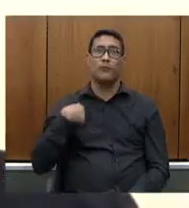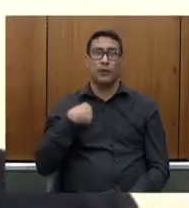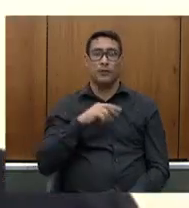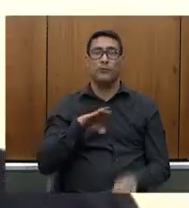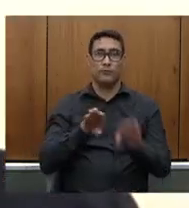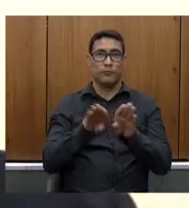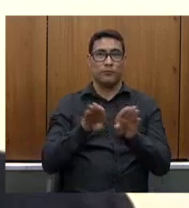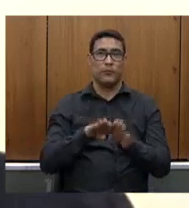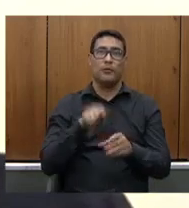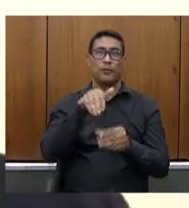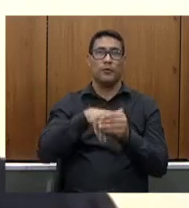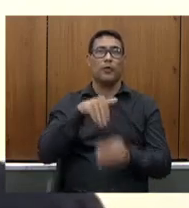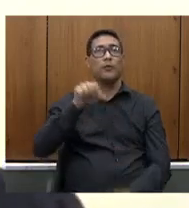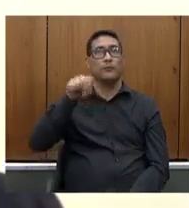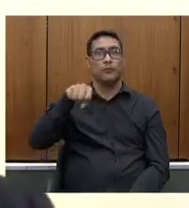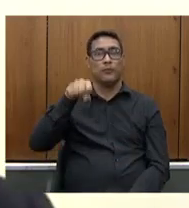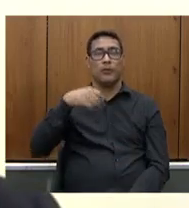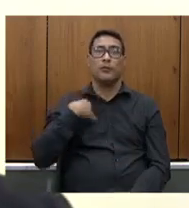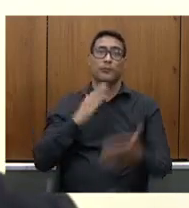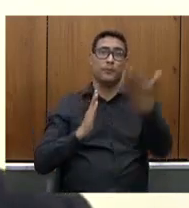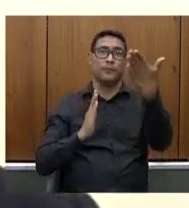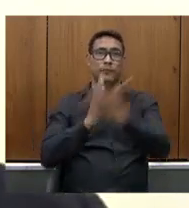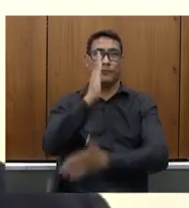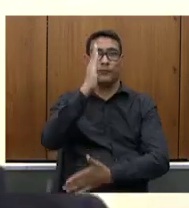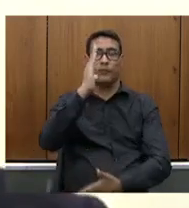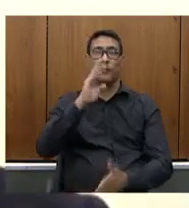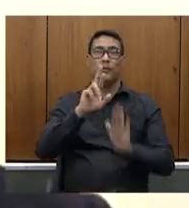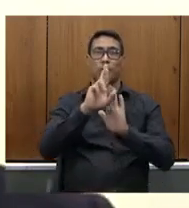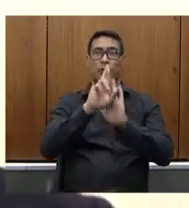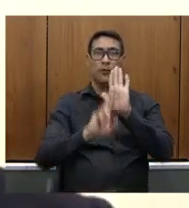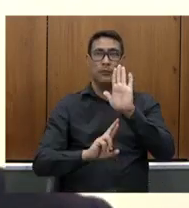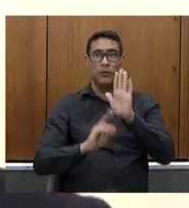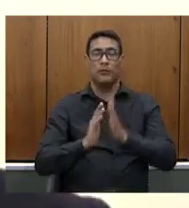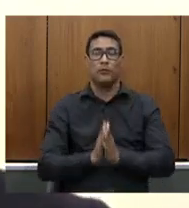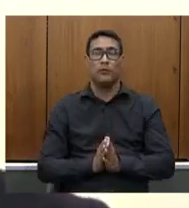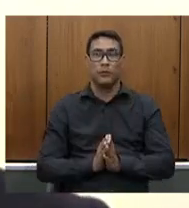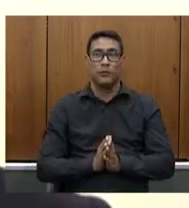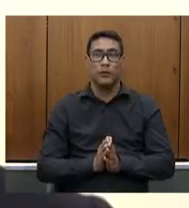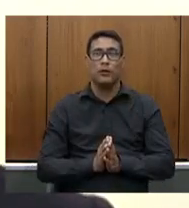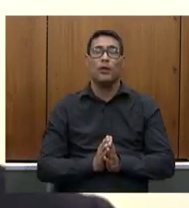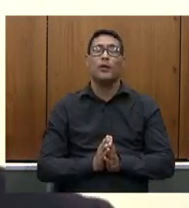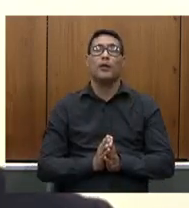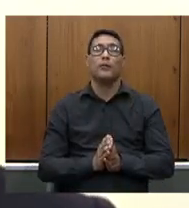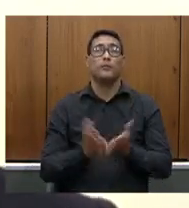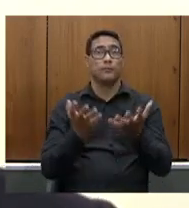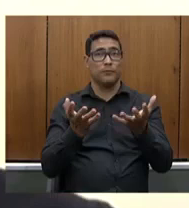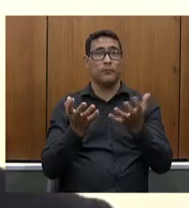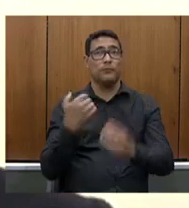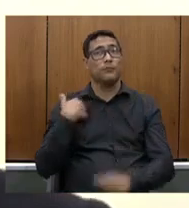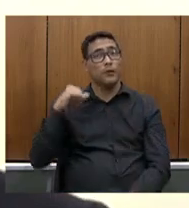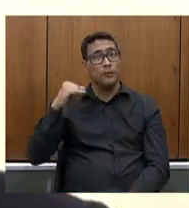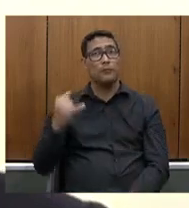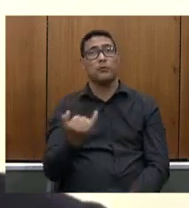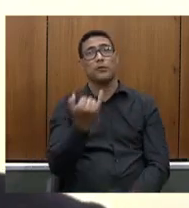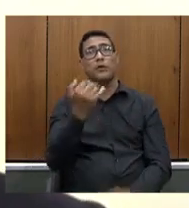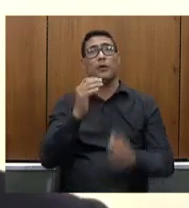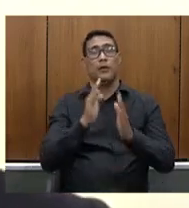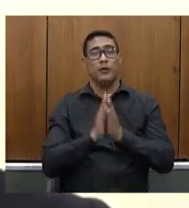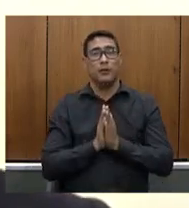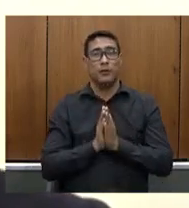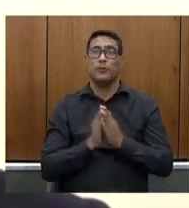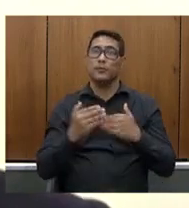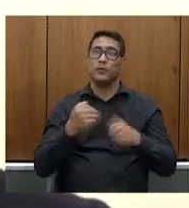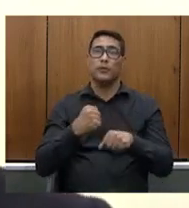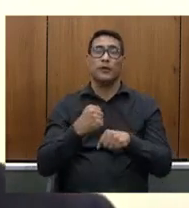está aprovado o requerimento eu gostaria de aproveitar secretário durante o